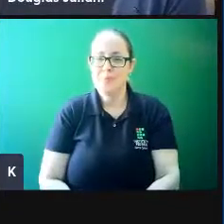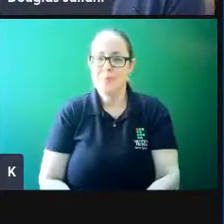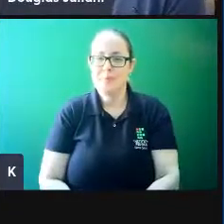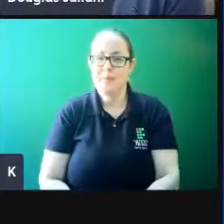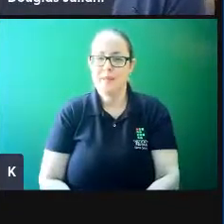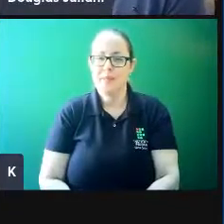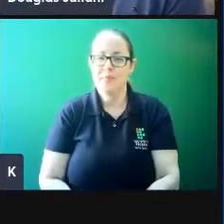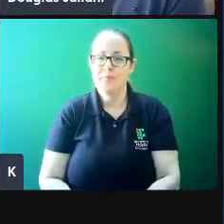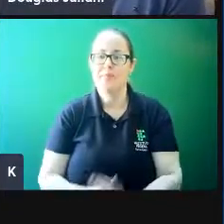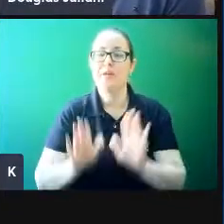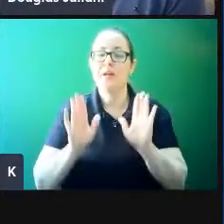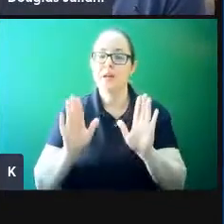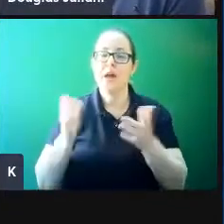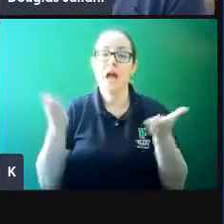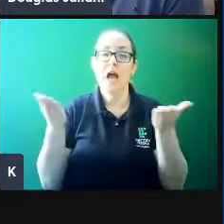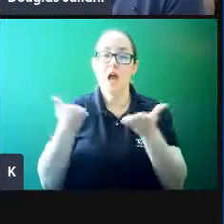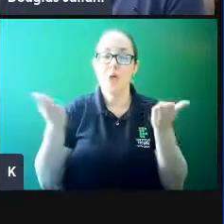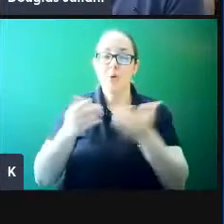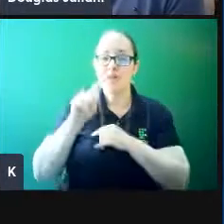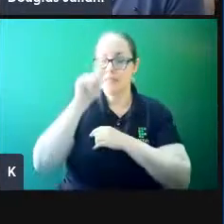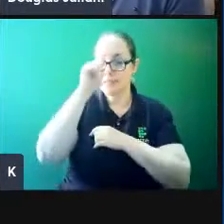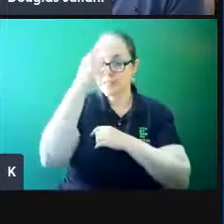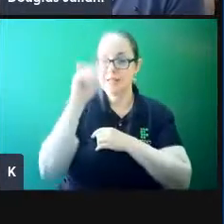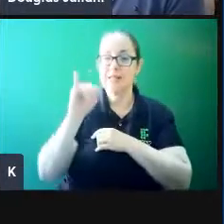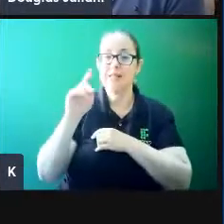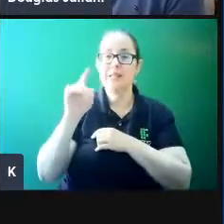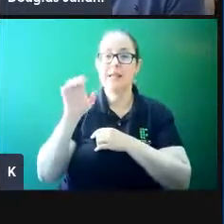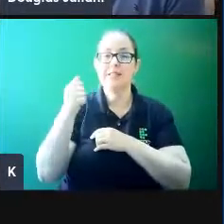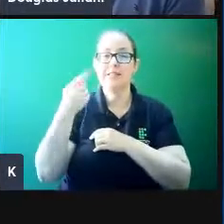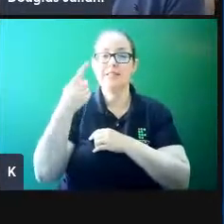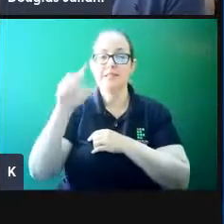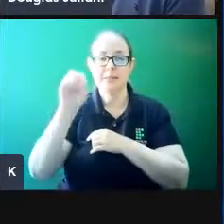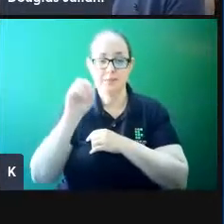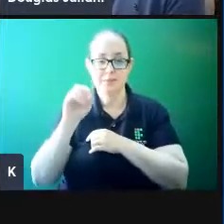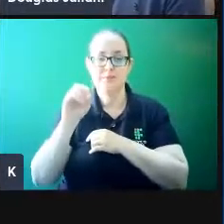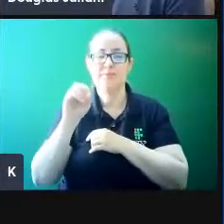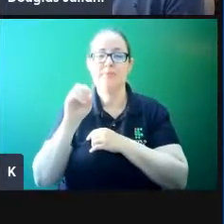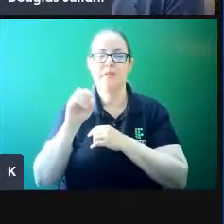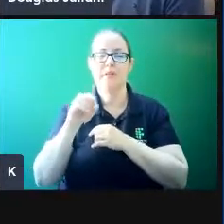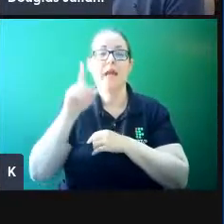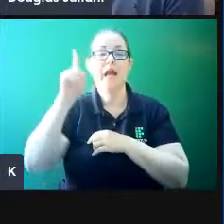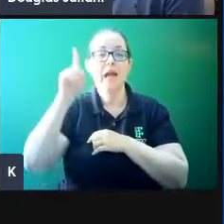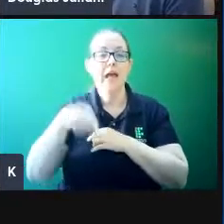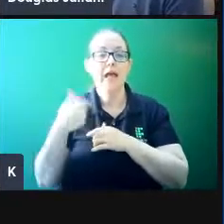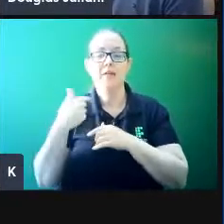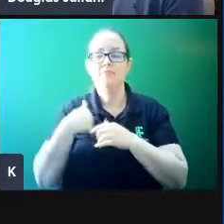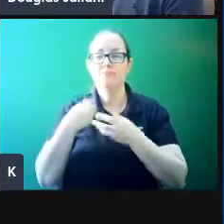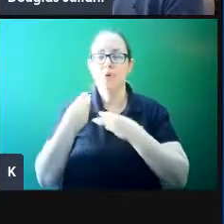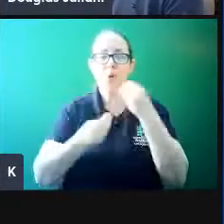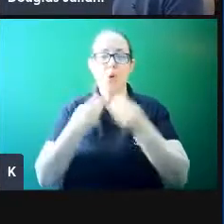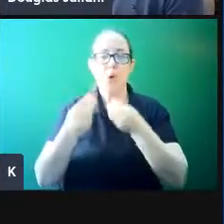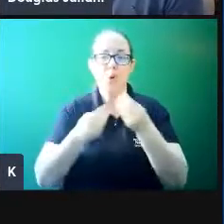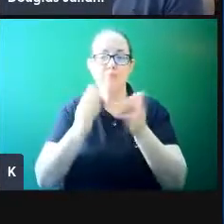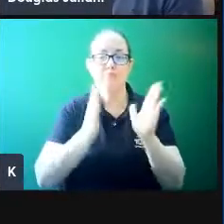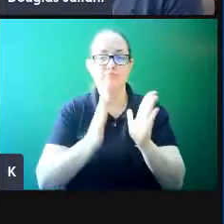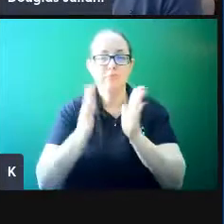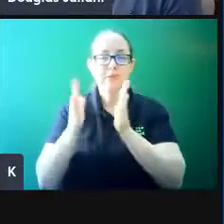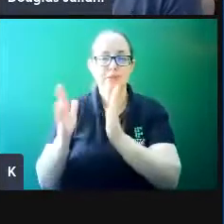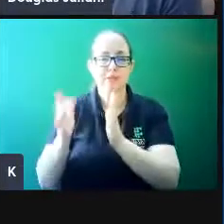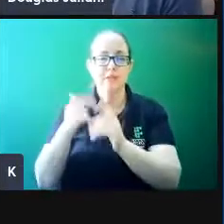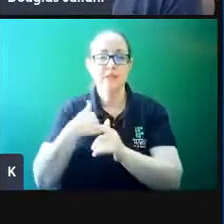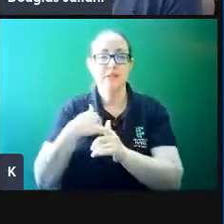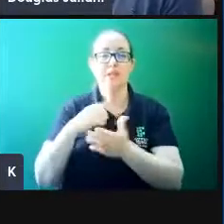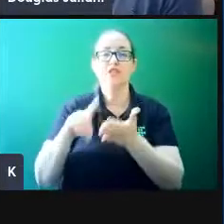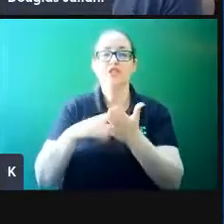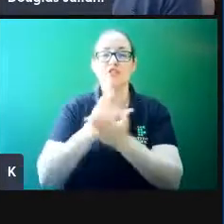Então vamos fazer um momento de ideação. Ideação é uma é uma etapa do design thinking